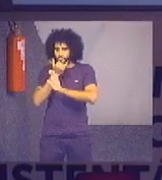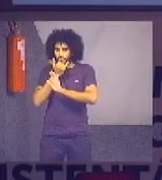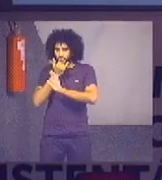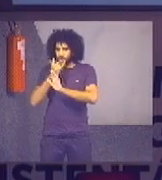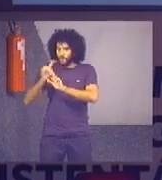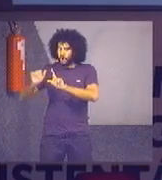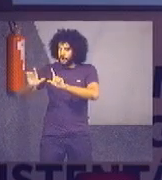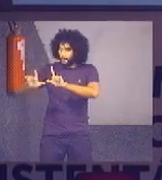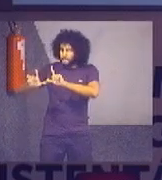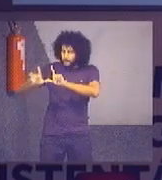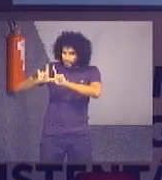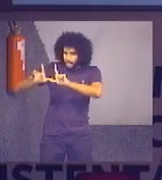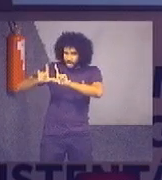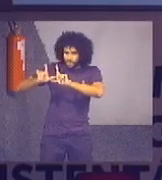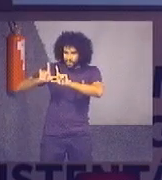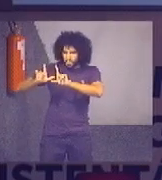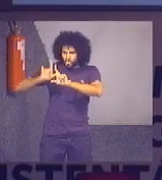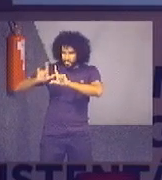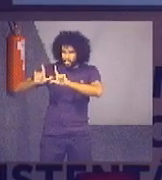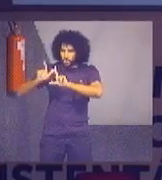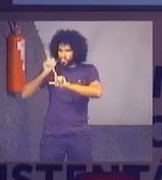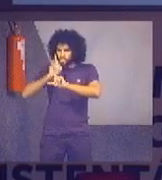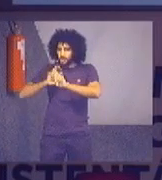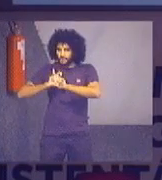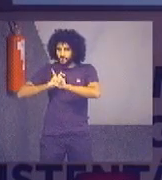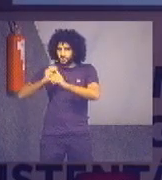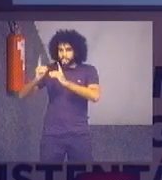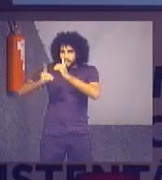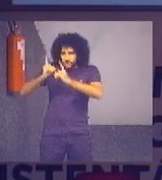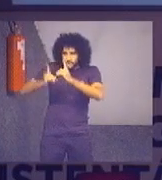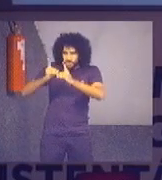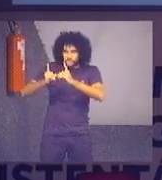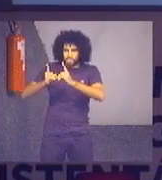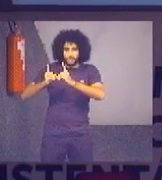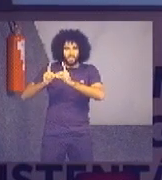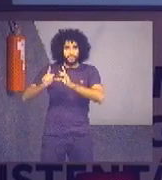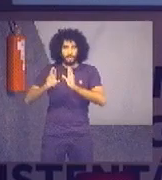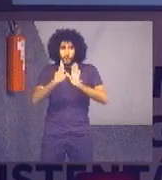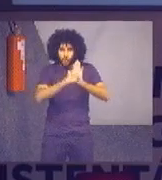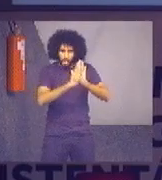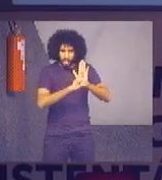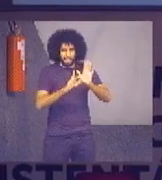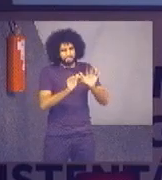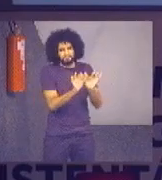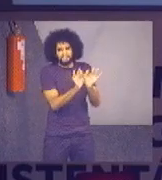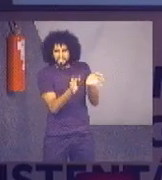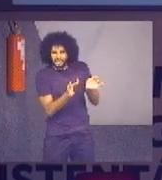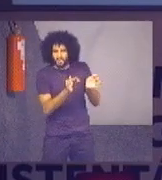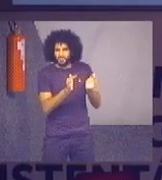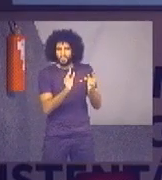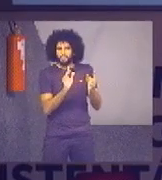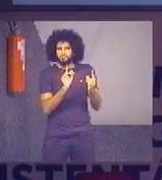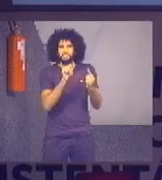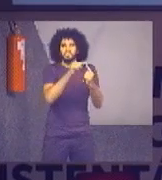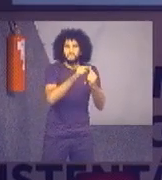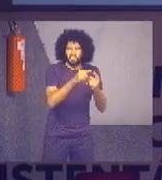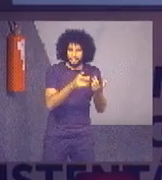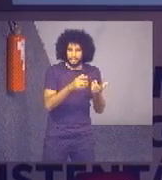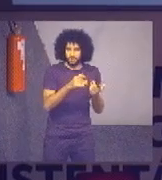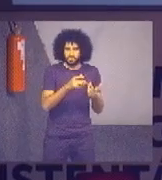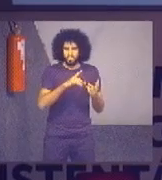desejar de forma dinâmica. E o relatório, ele traz uma forma mais simples, de uma leitura mais já